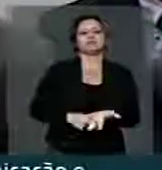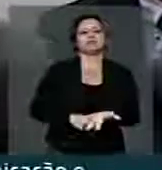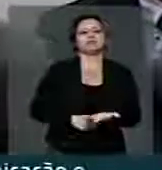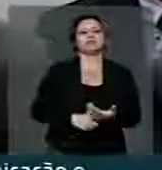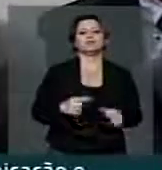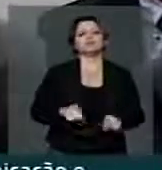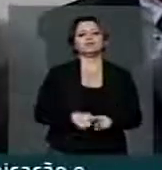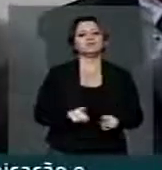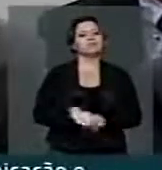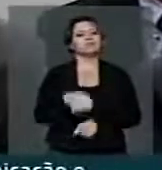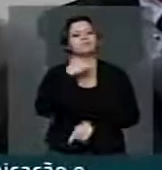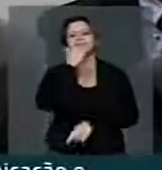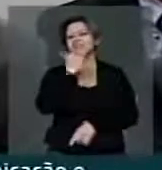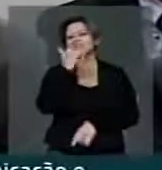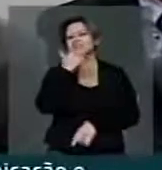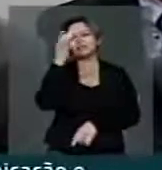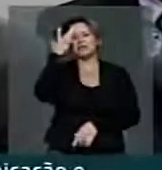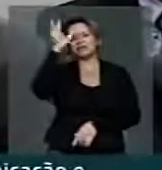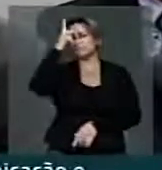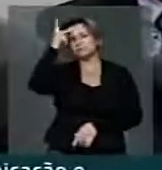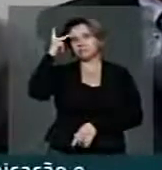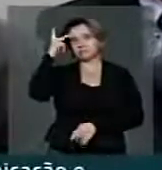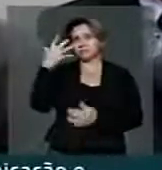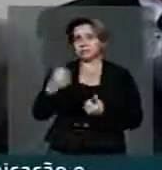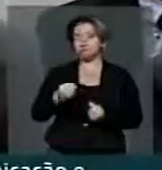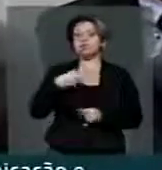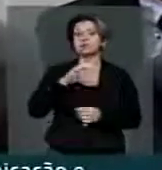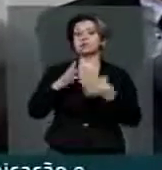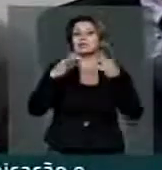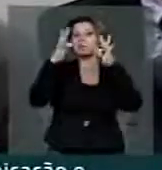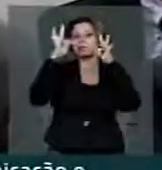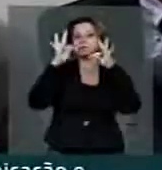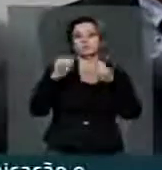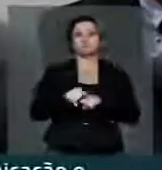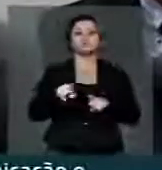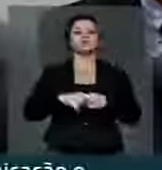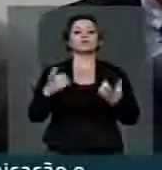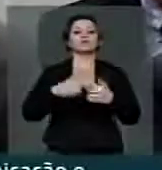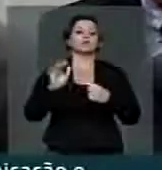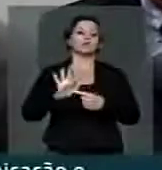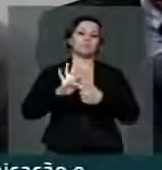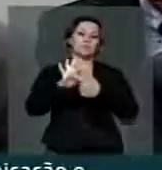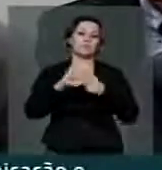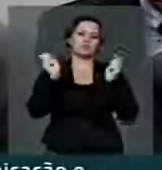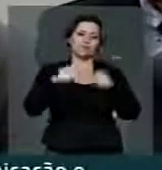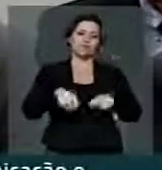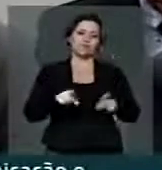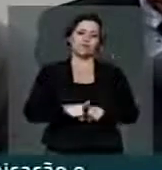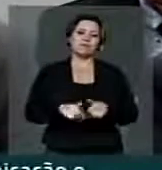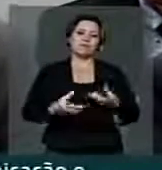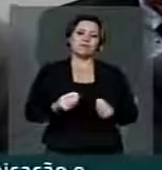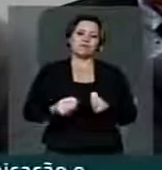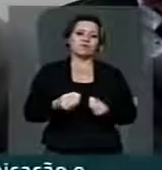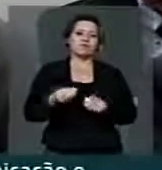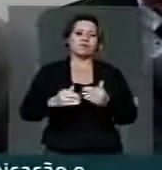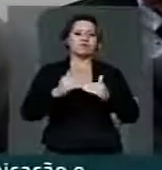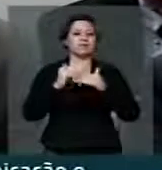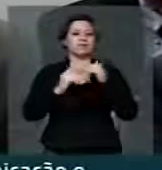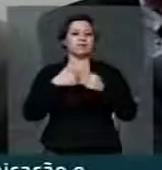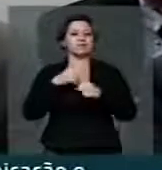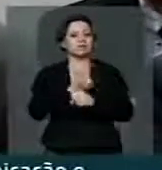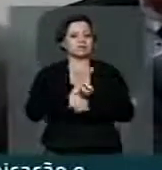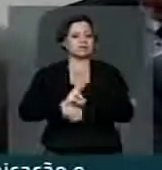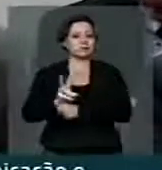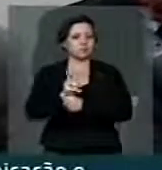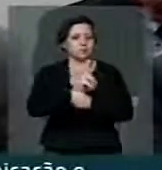E aqui não importa de quem seja, né? Porque a tecnologia hoje, presidente, permite um nível de controle